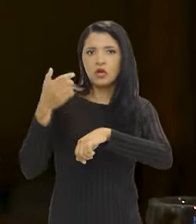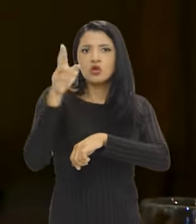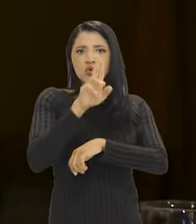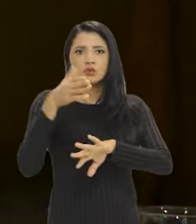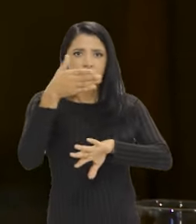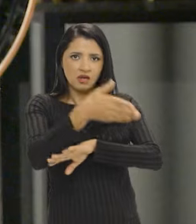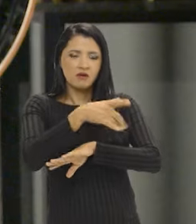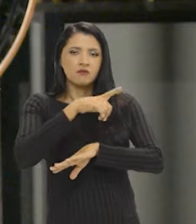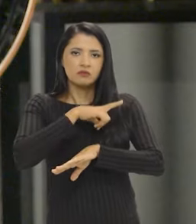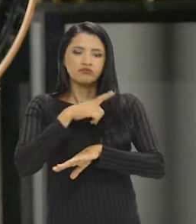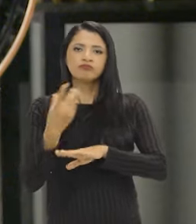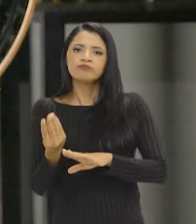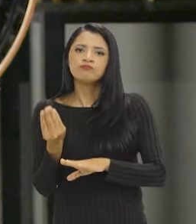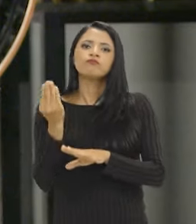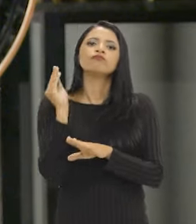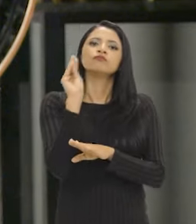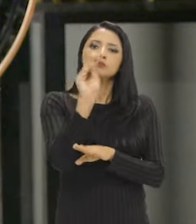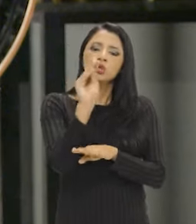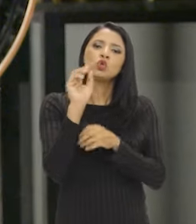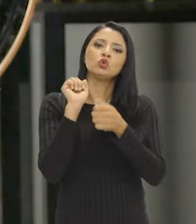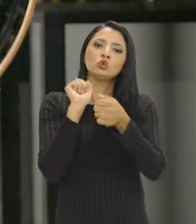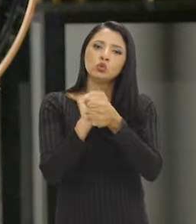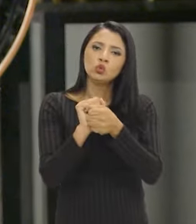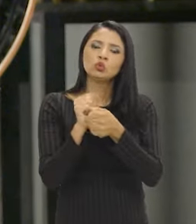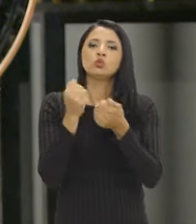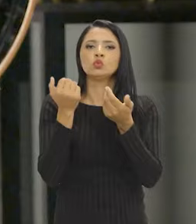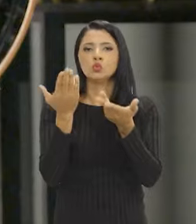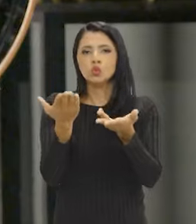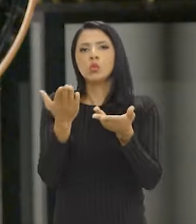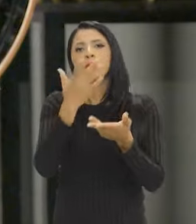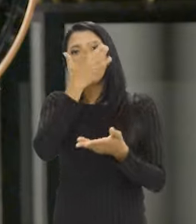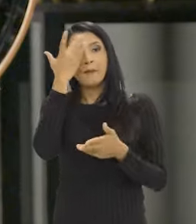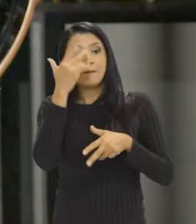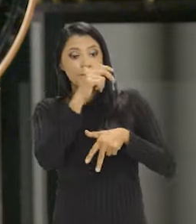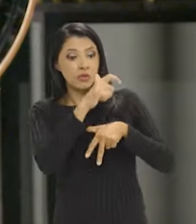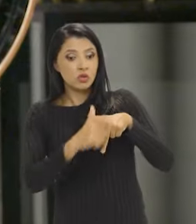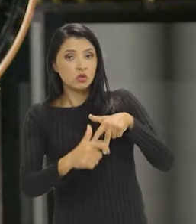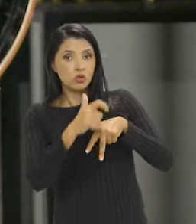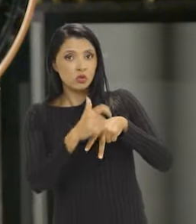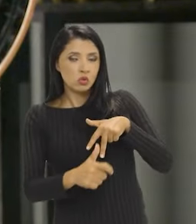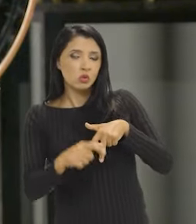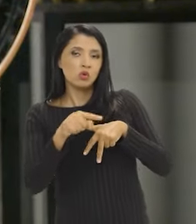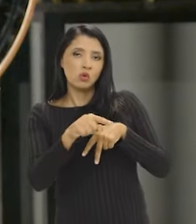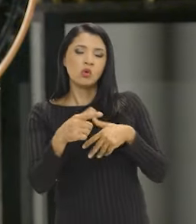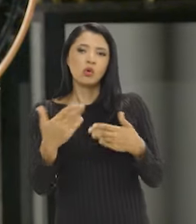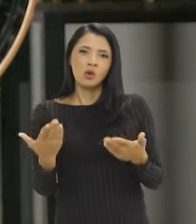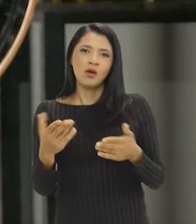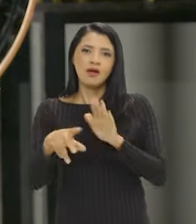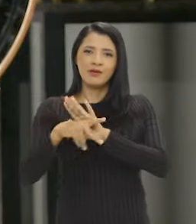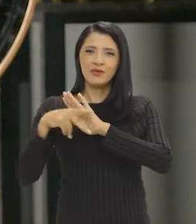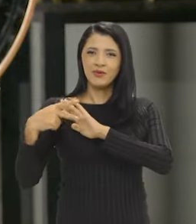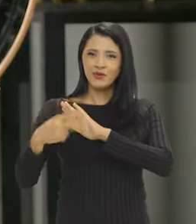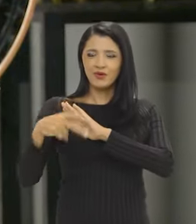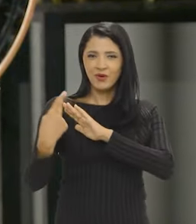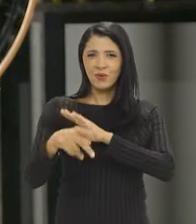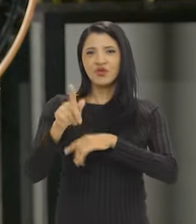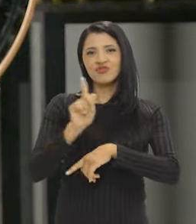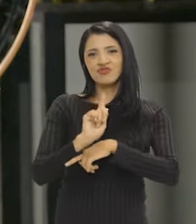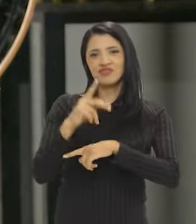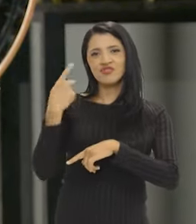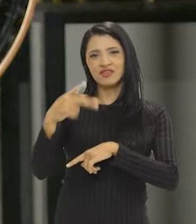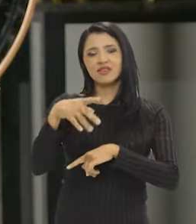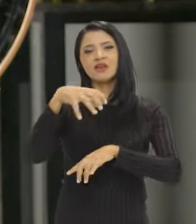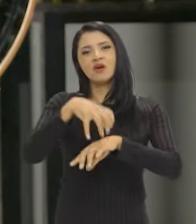usuária do Arquivo Nacional, foi colocado junto com personalidades, tanto da